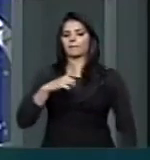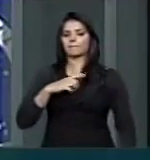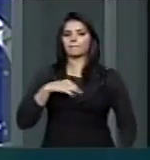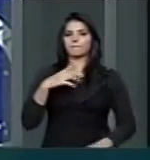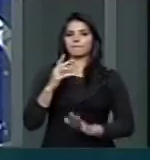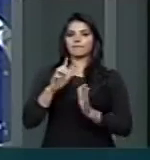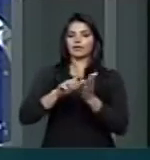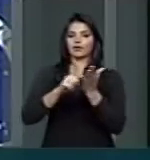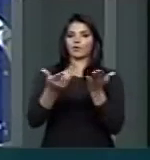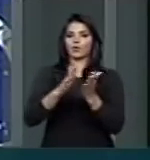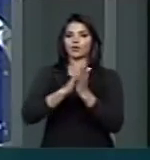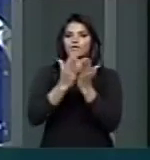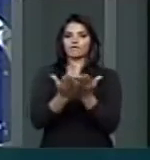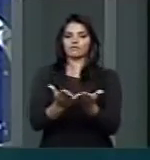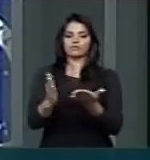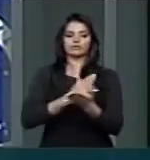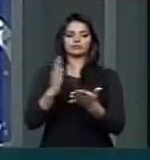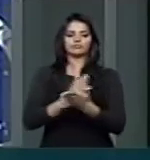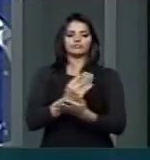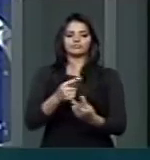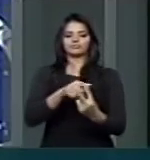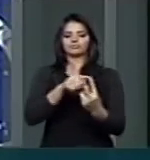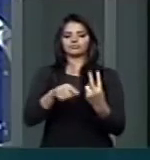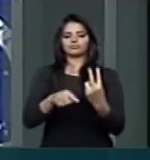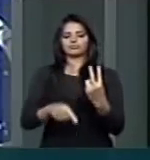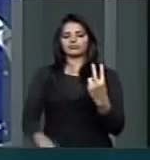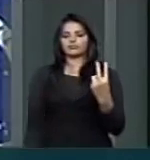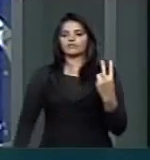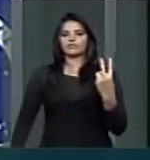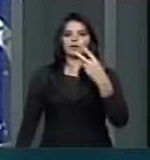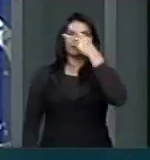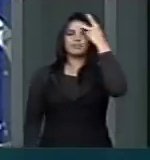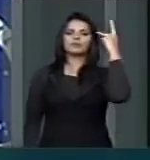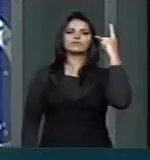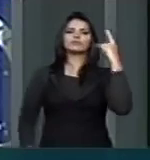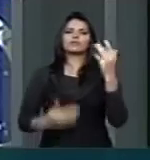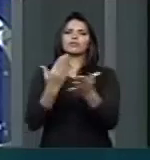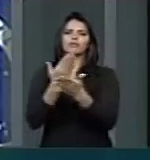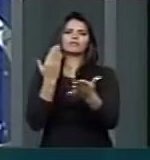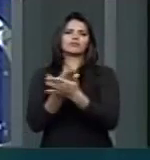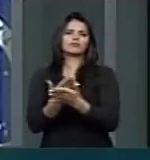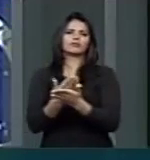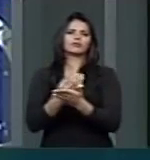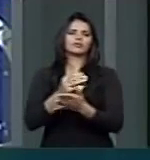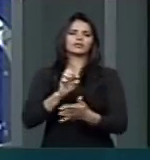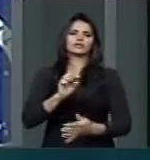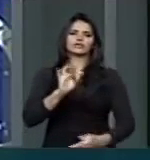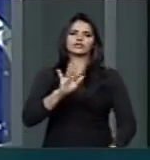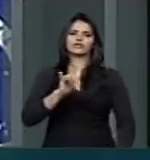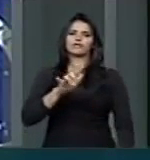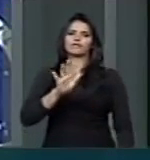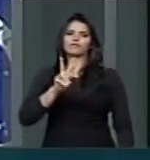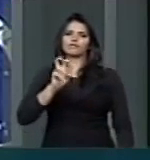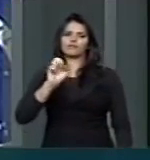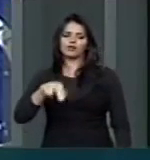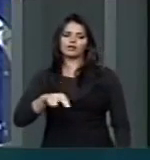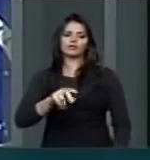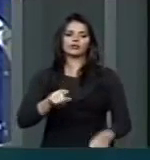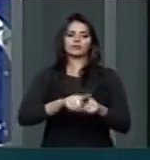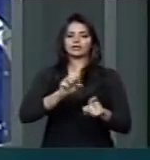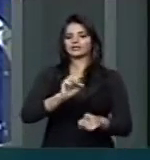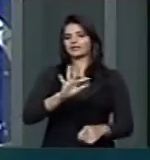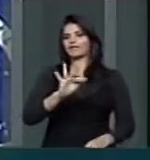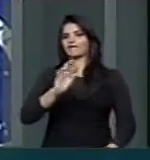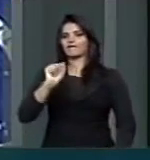obra de autoria de dois estudiosos da economia, chamado Stephen Leavitt e Stephen